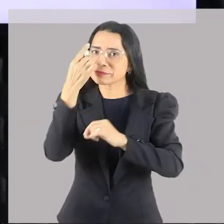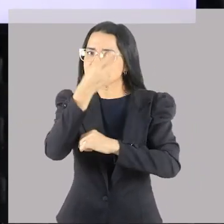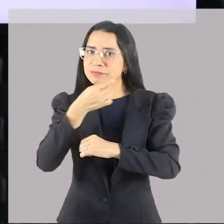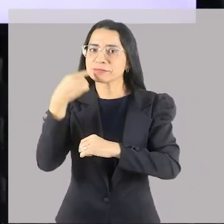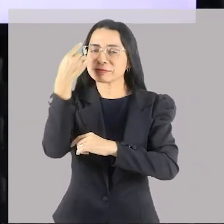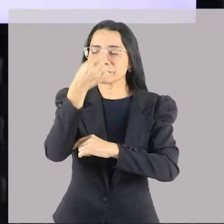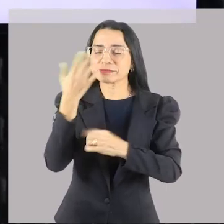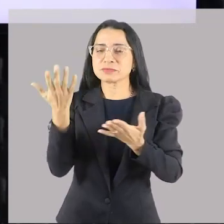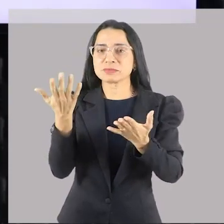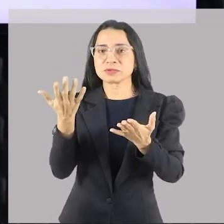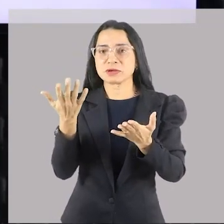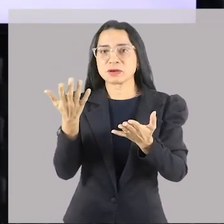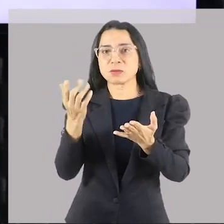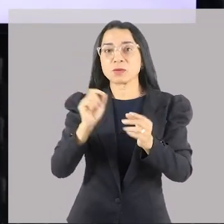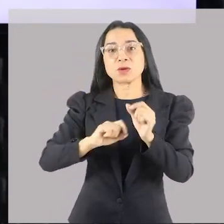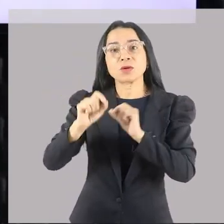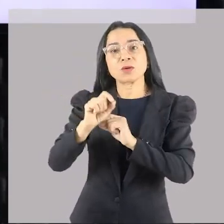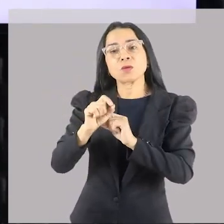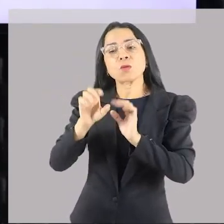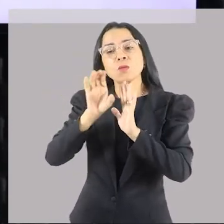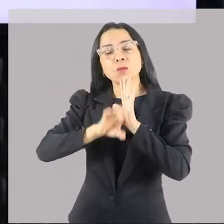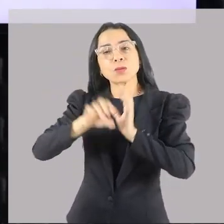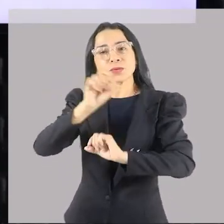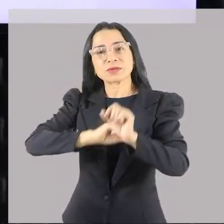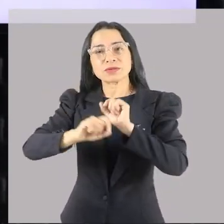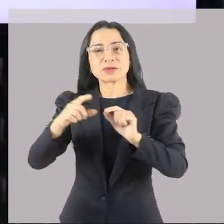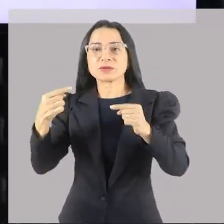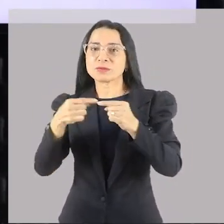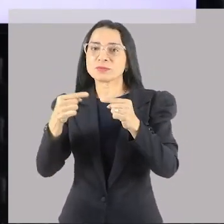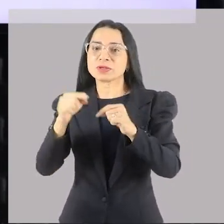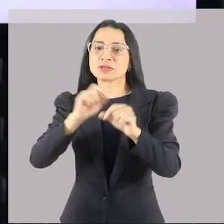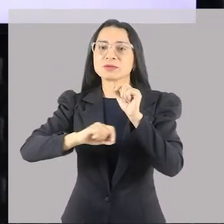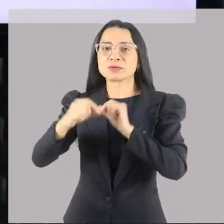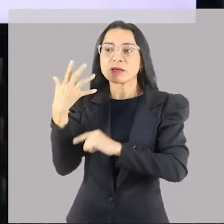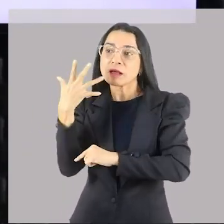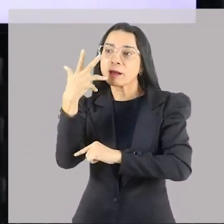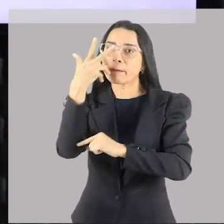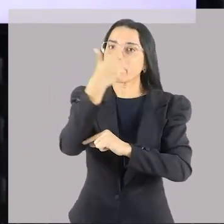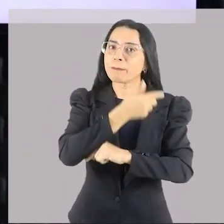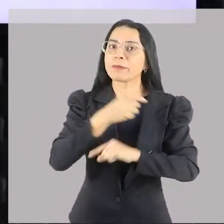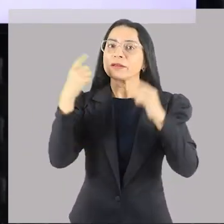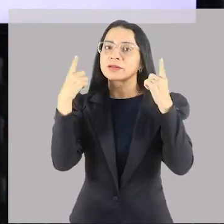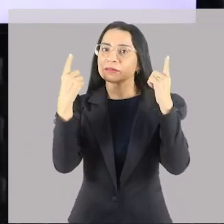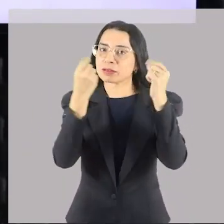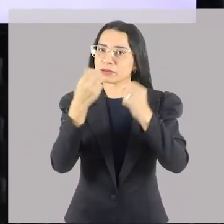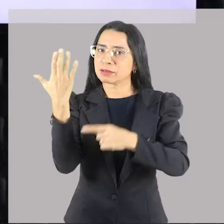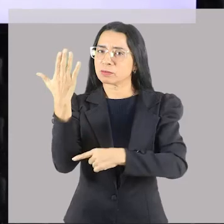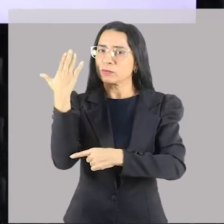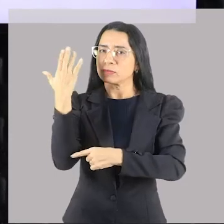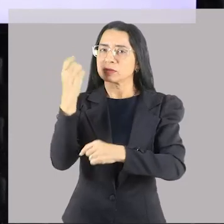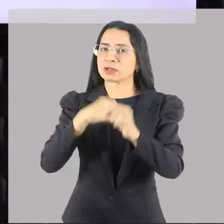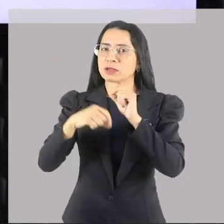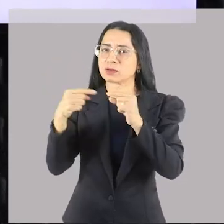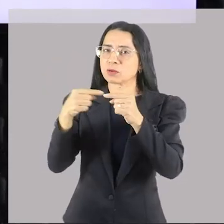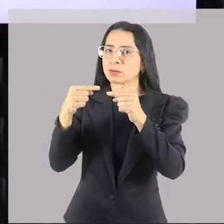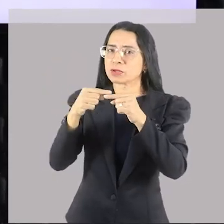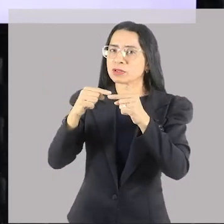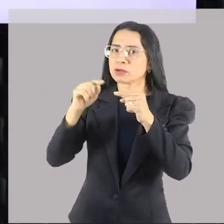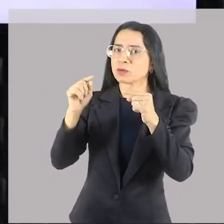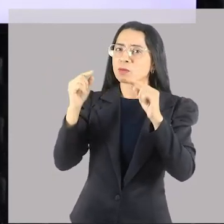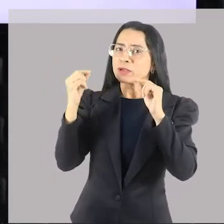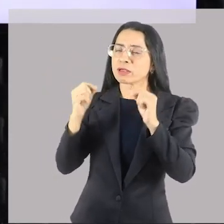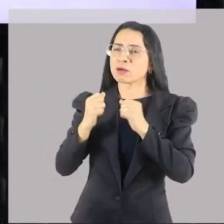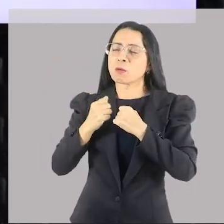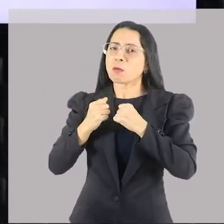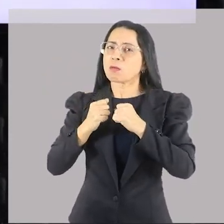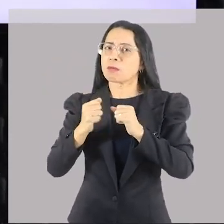é harmonização facial? O conceito da harmonização facial tem a ver com o conceito da beleza grega. A beleza grega tem a ver com a harmonia, e essa